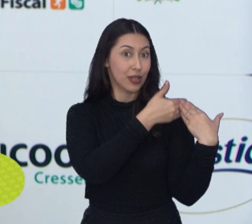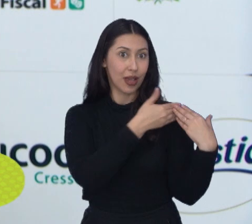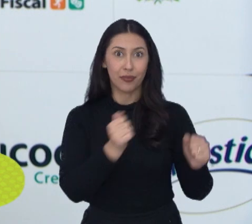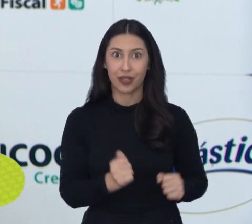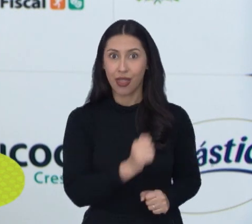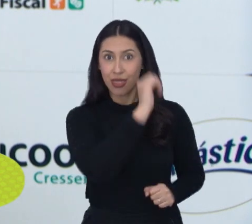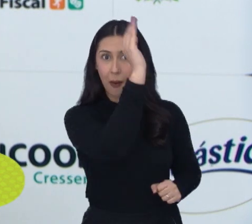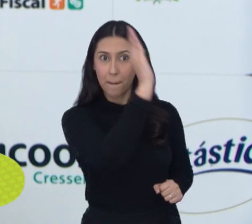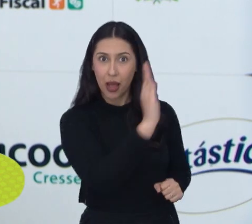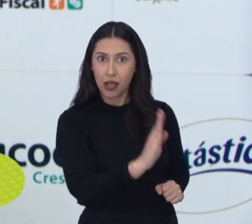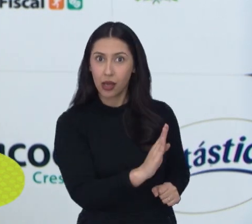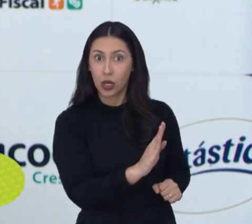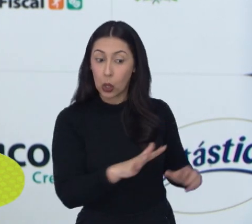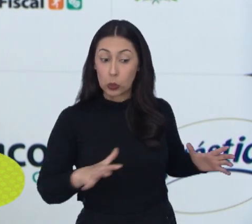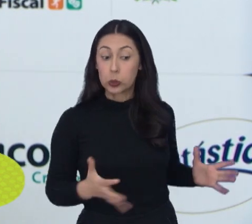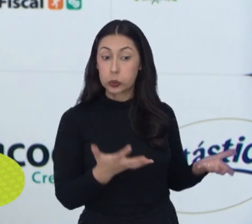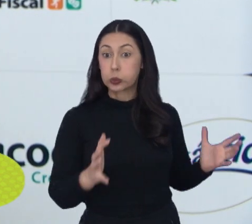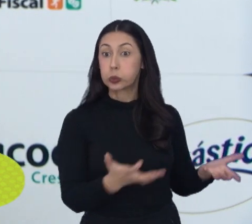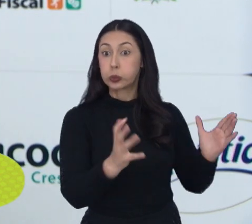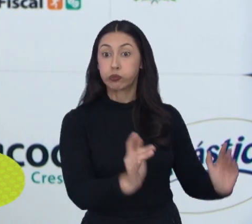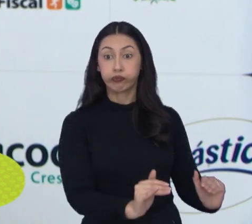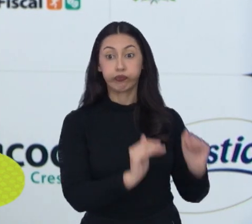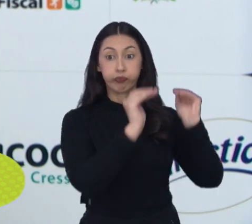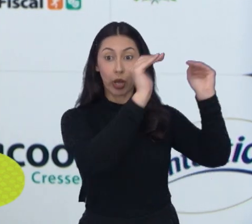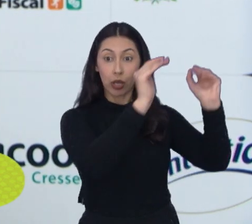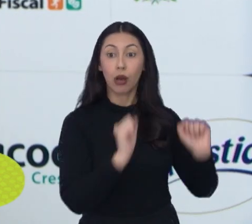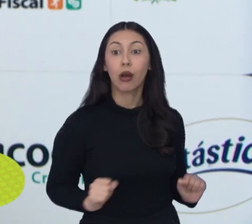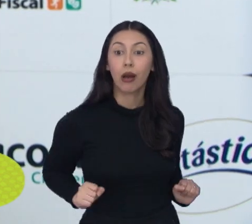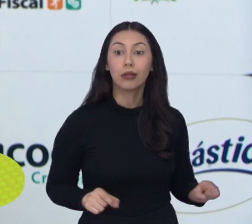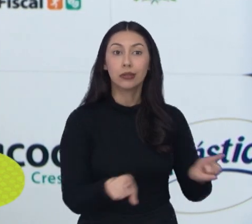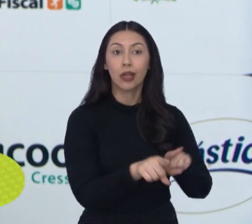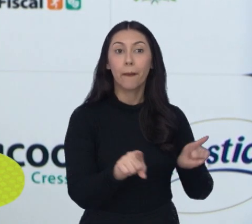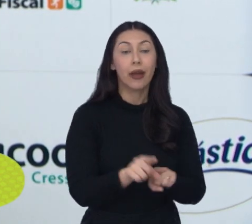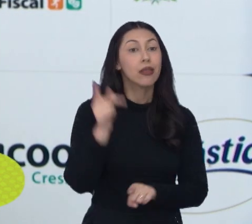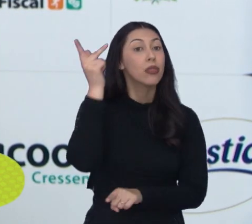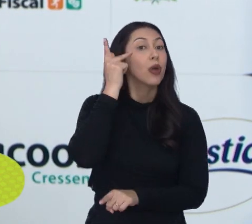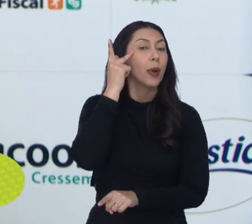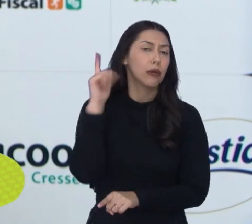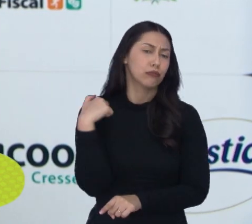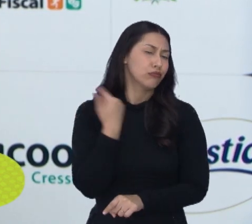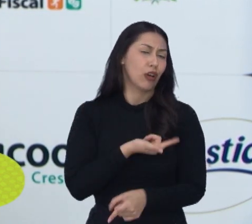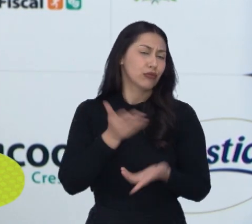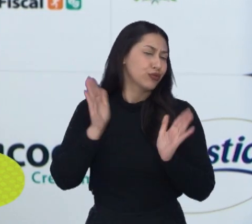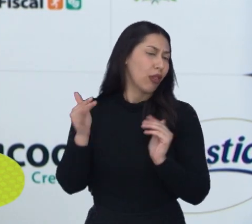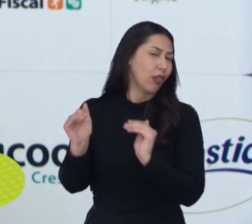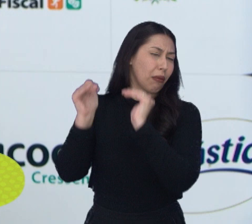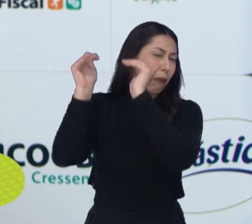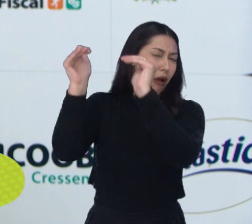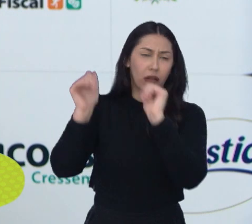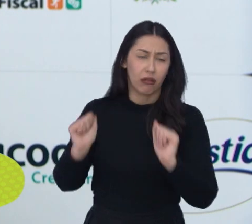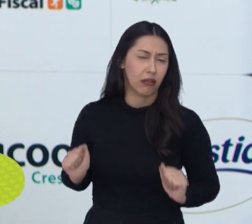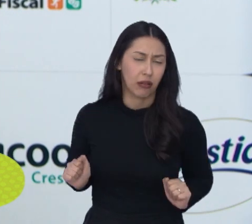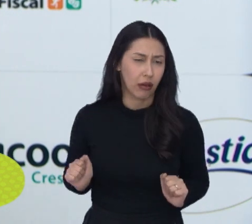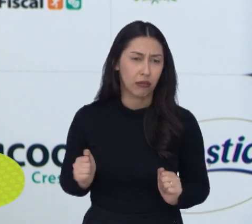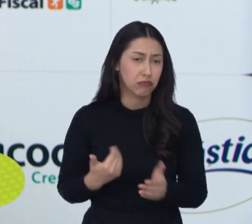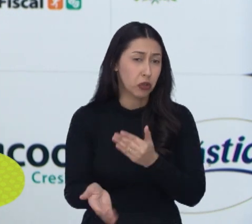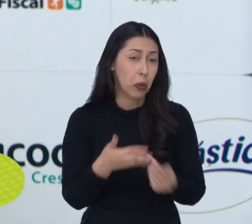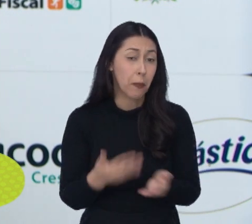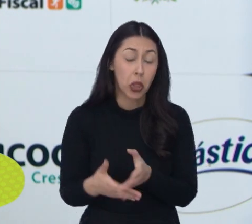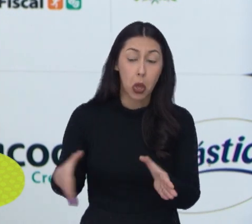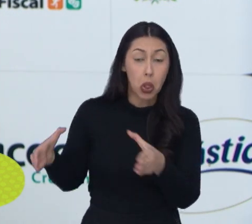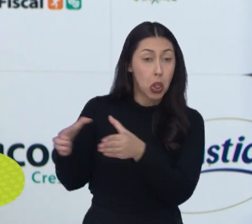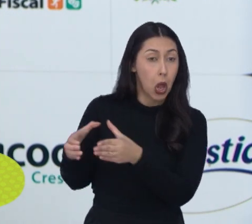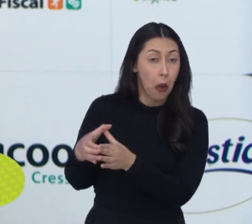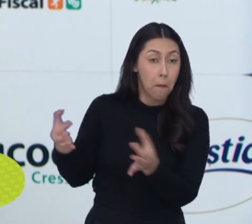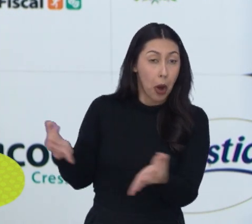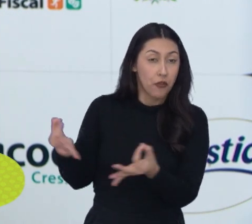Nacional o investimento é muito maior, e dentro do campeonato paulista nós somos um dos maiores investimentos. Então, independente se a gente está com a equipe completa